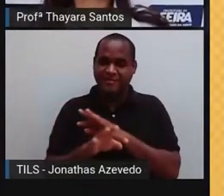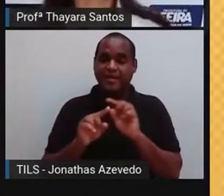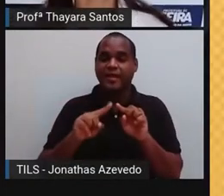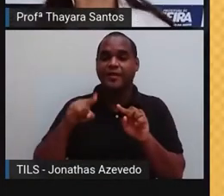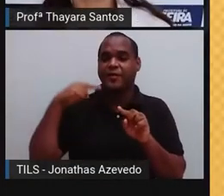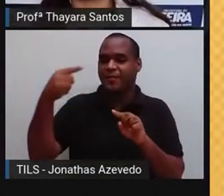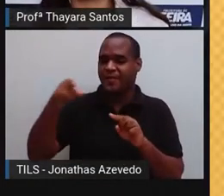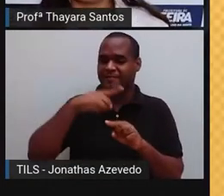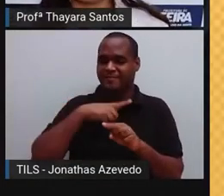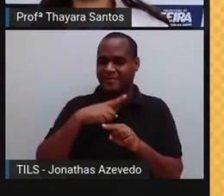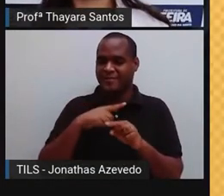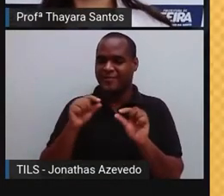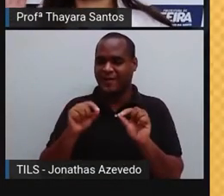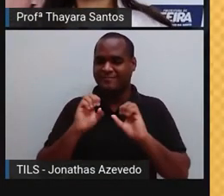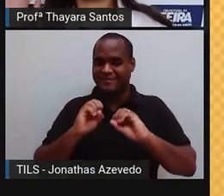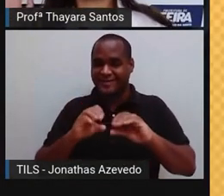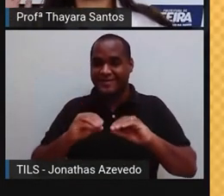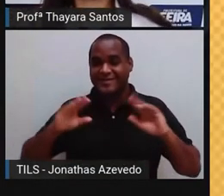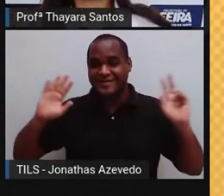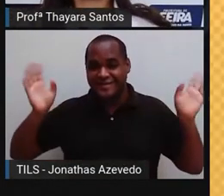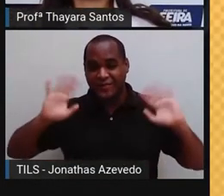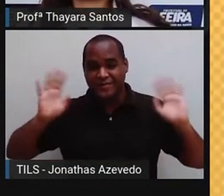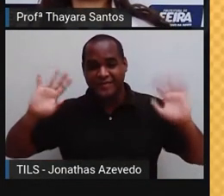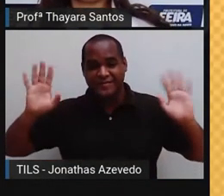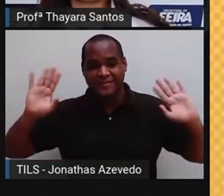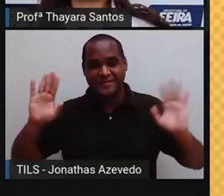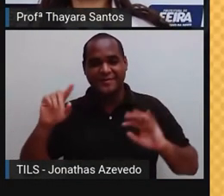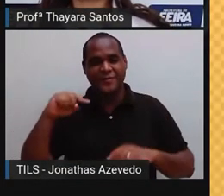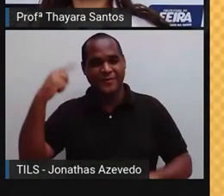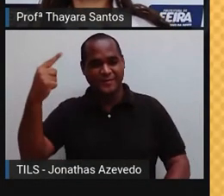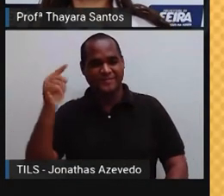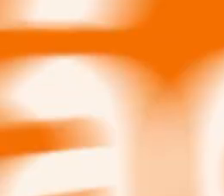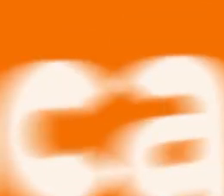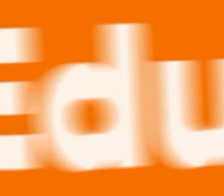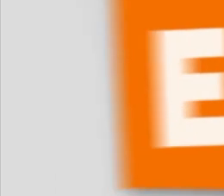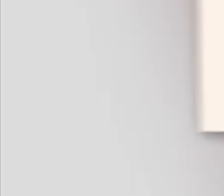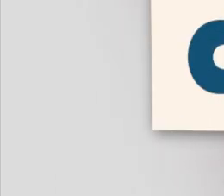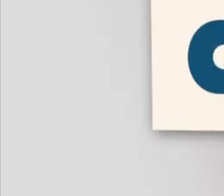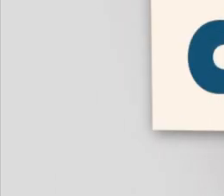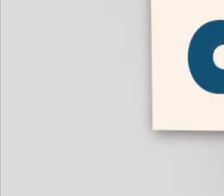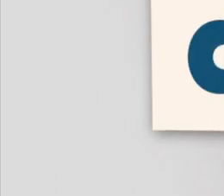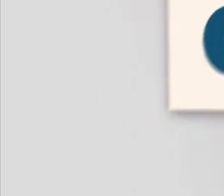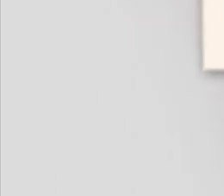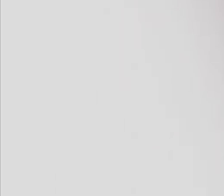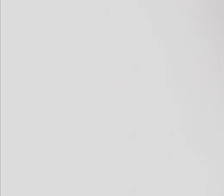nossa próxima aula. Tchau, tchau, gente. Até a próxima aula. Tchau,